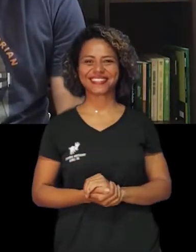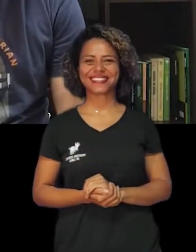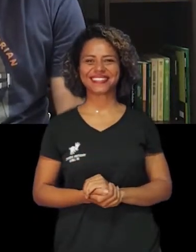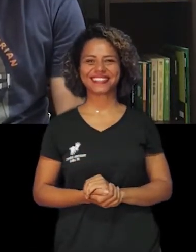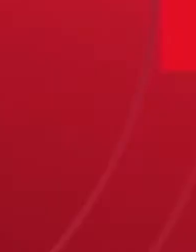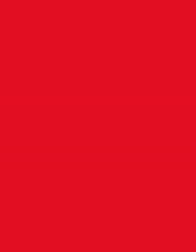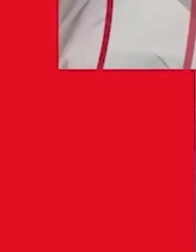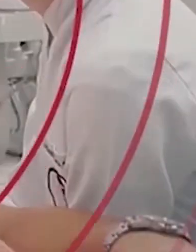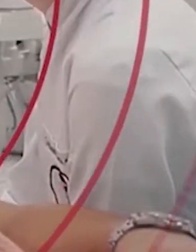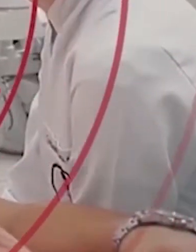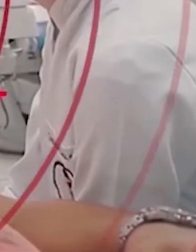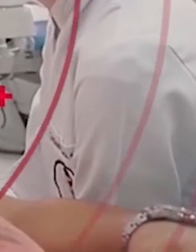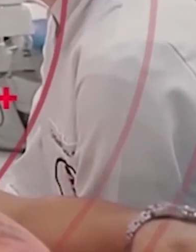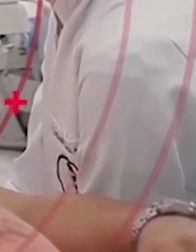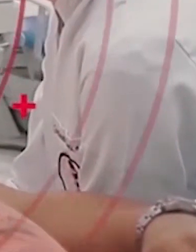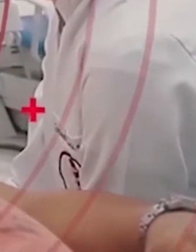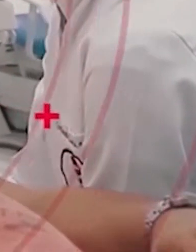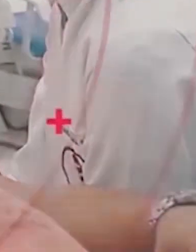UFJF.